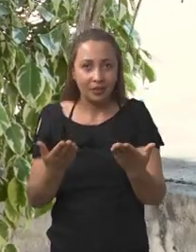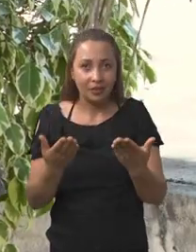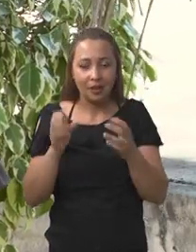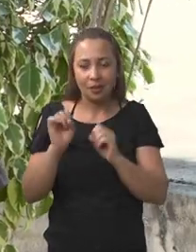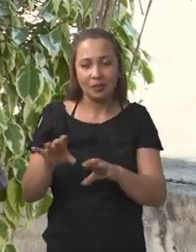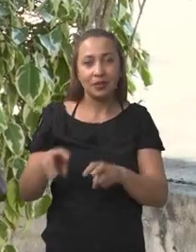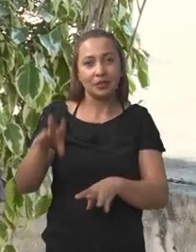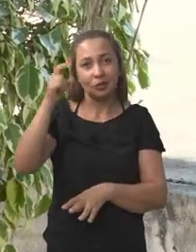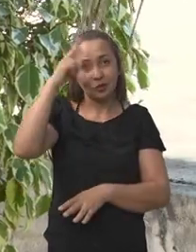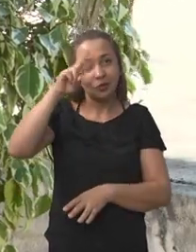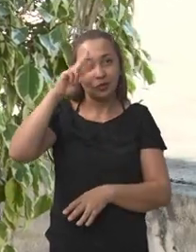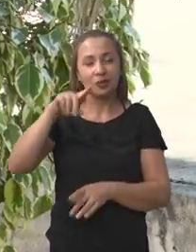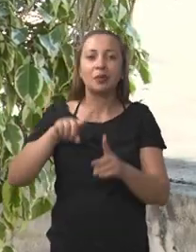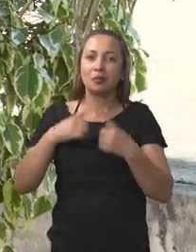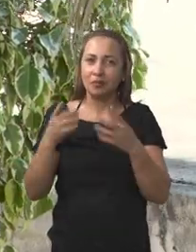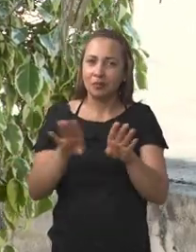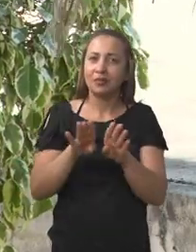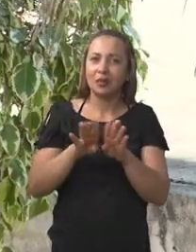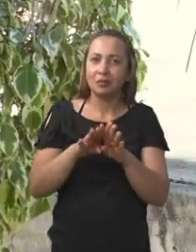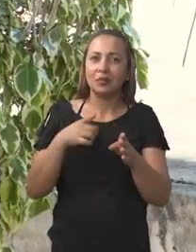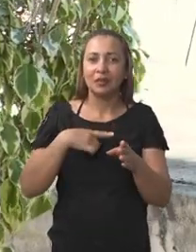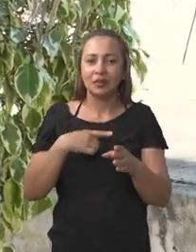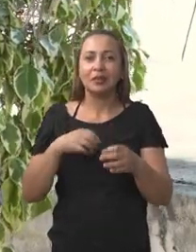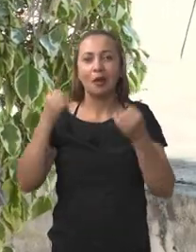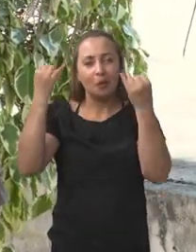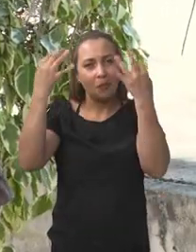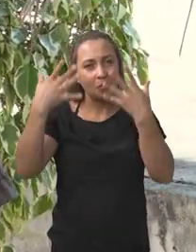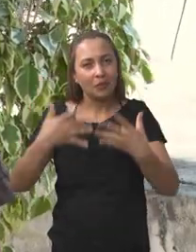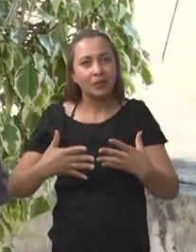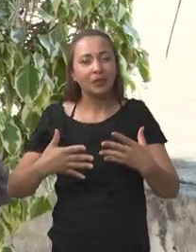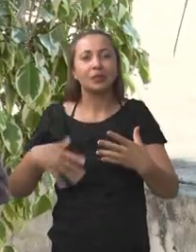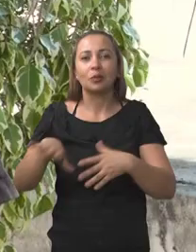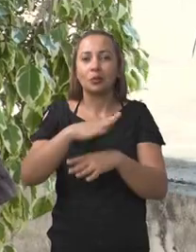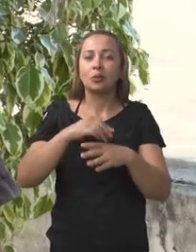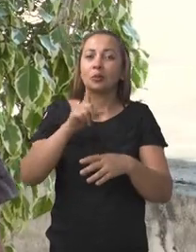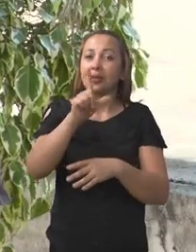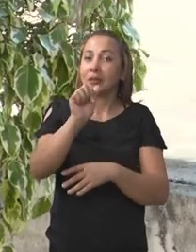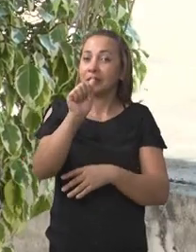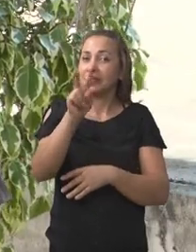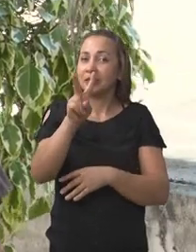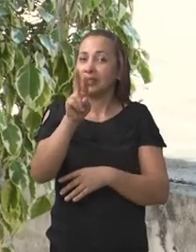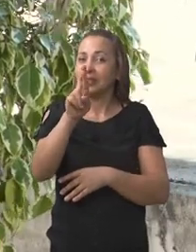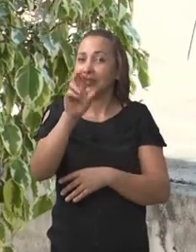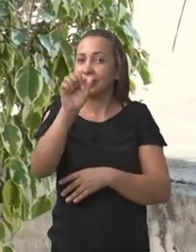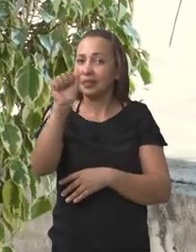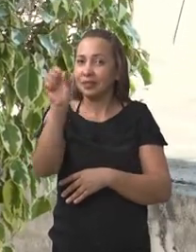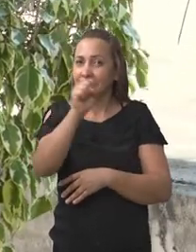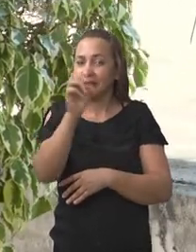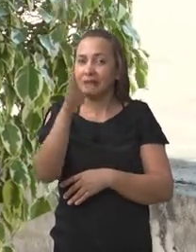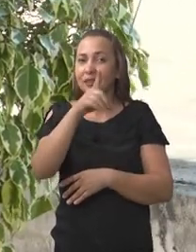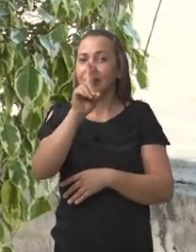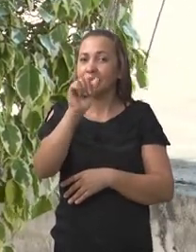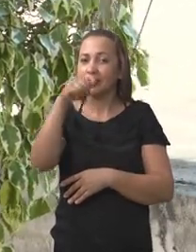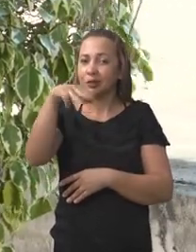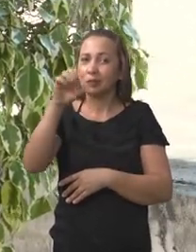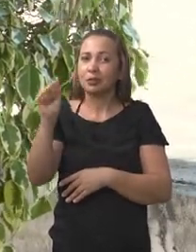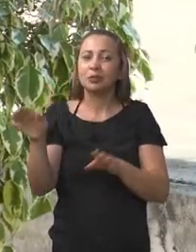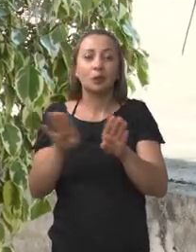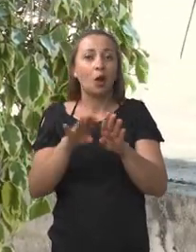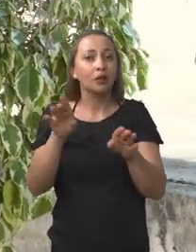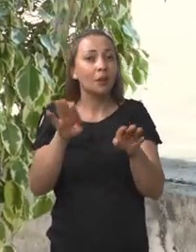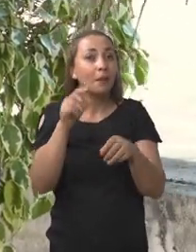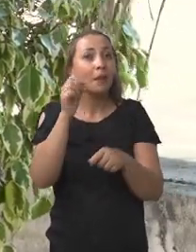dedica à área de ensino de história, mas ela também teve uma dissertação a respeito das Lavas Diamantinas, né? Romulo Oliveira